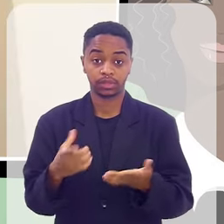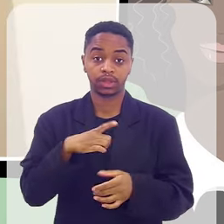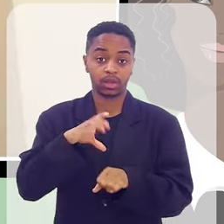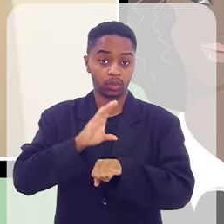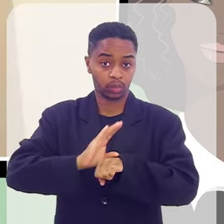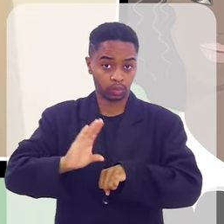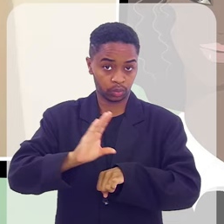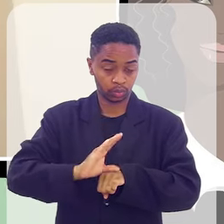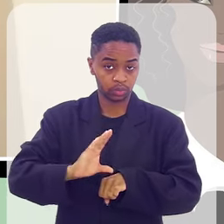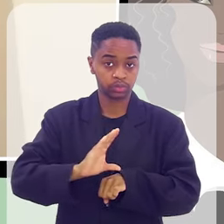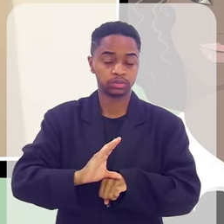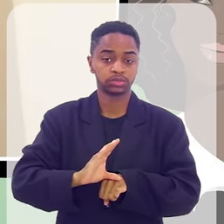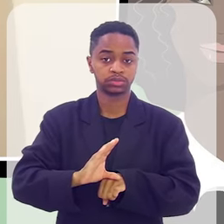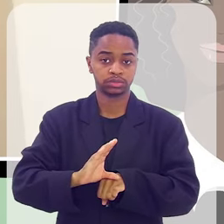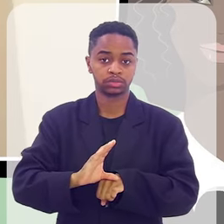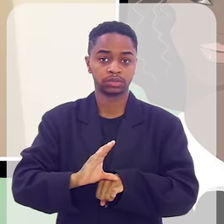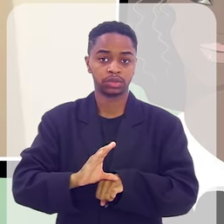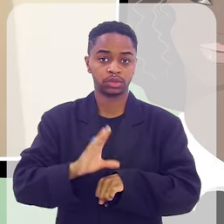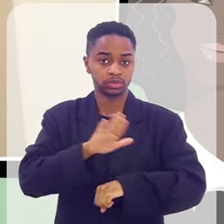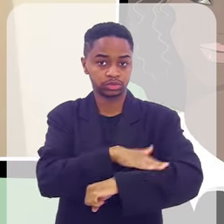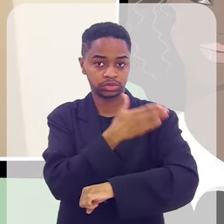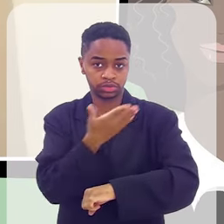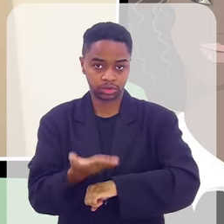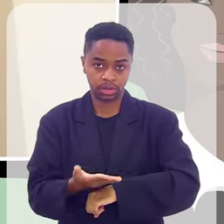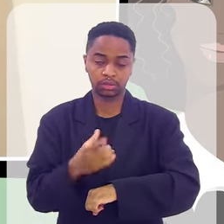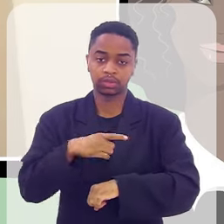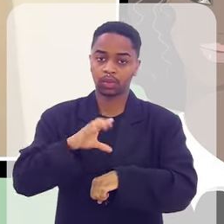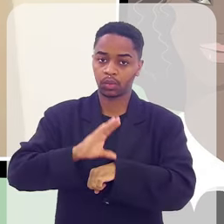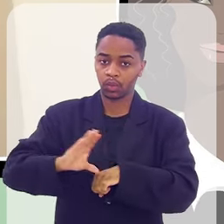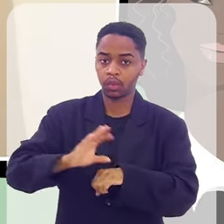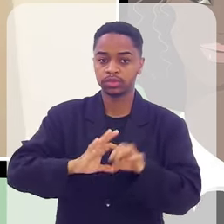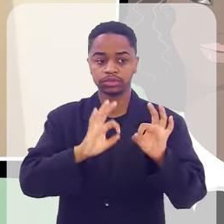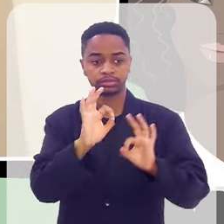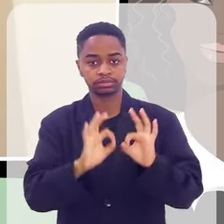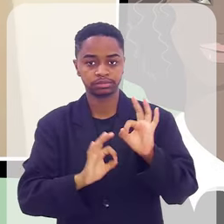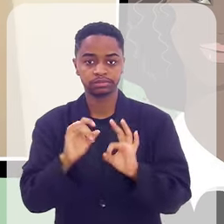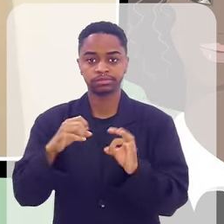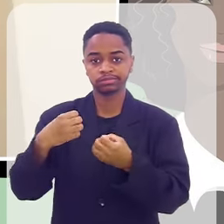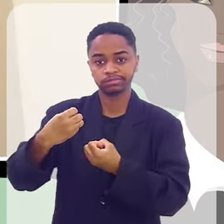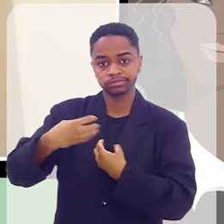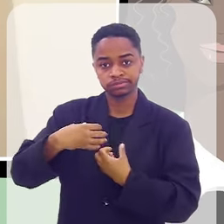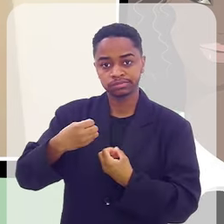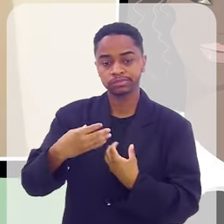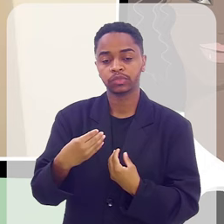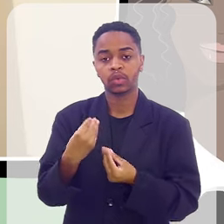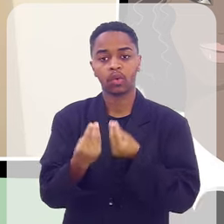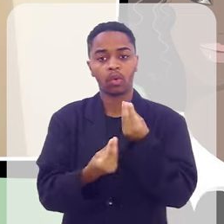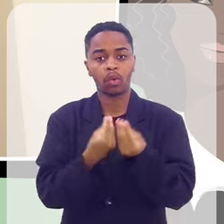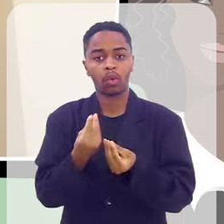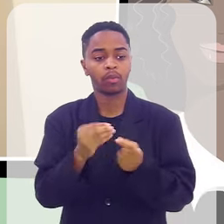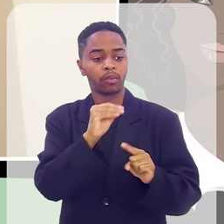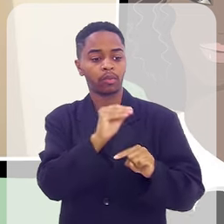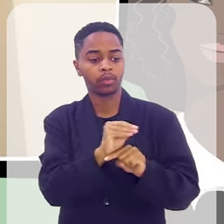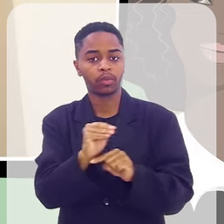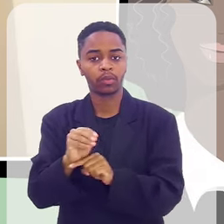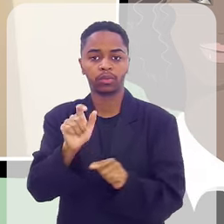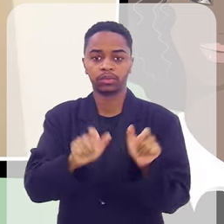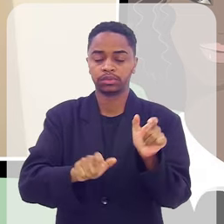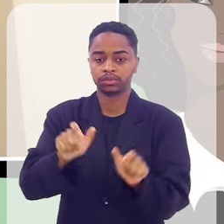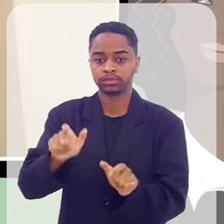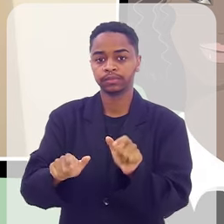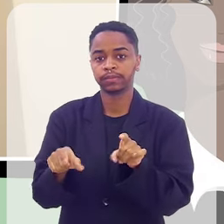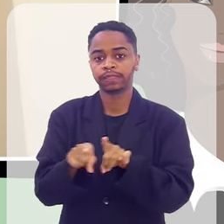tivemos um curso, né? Foi um dia todo, preparação, ensinando como cuidar,